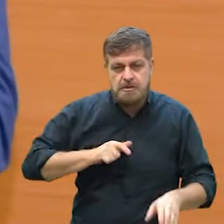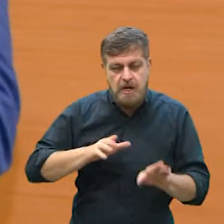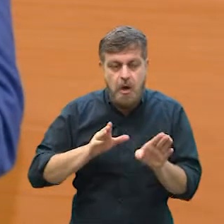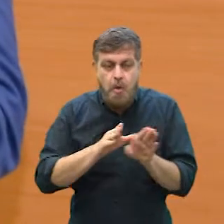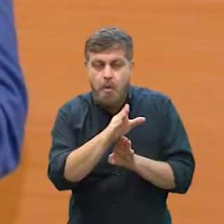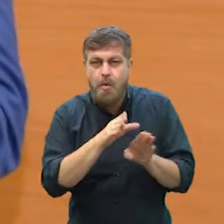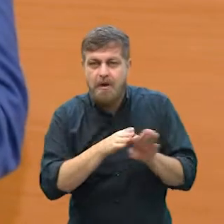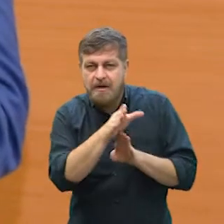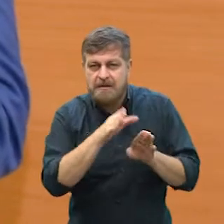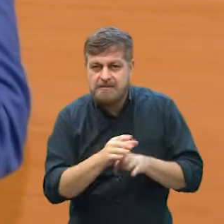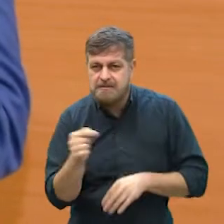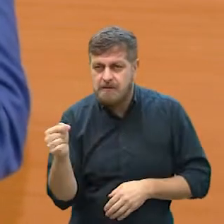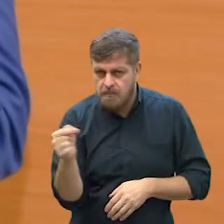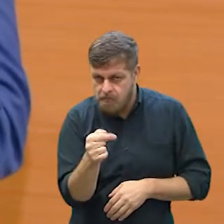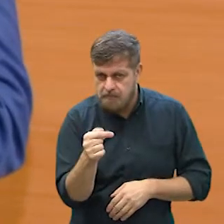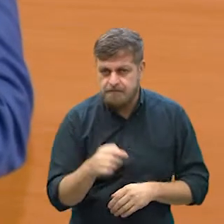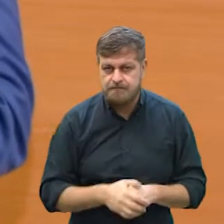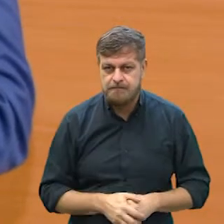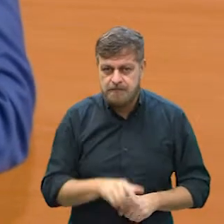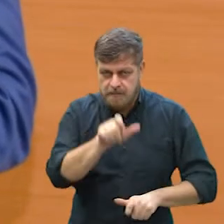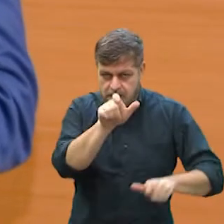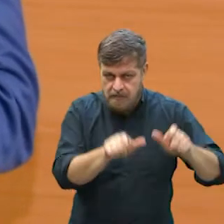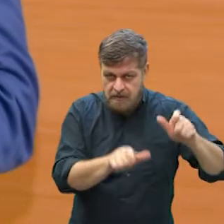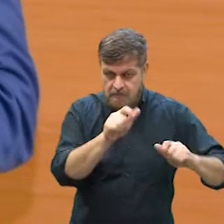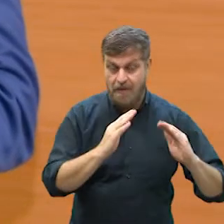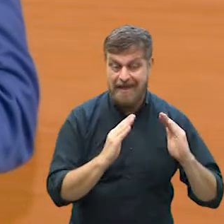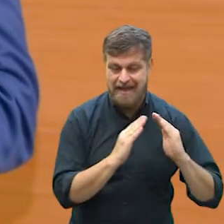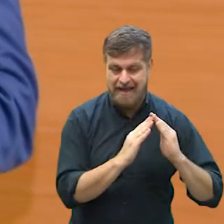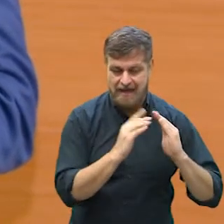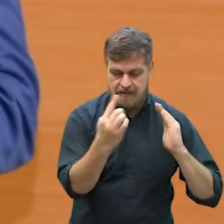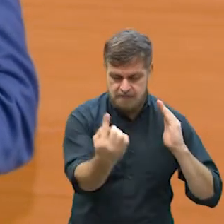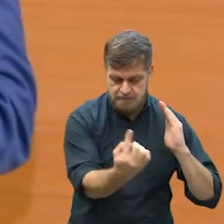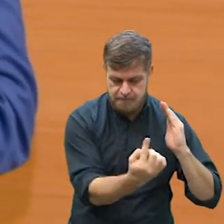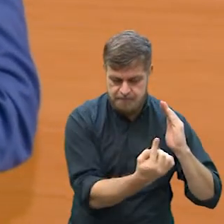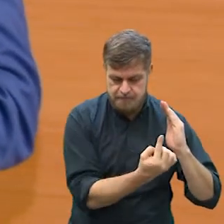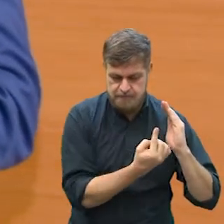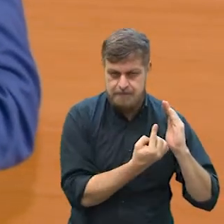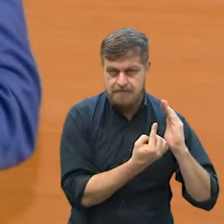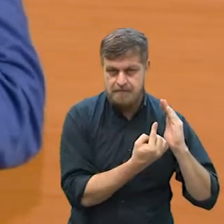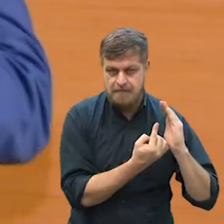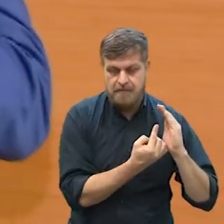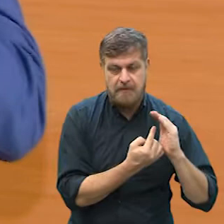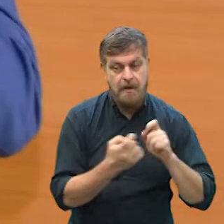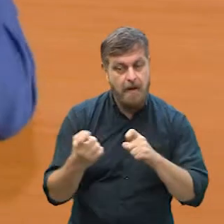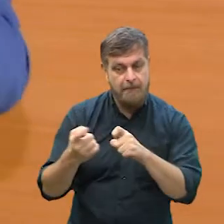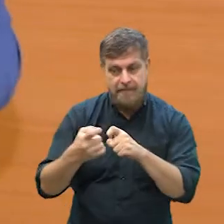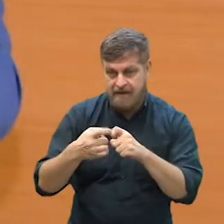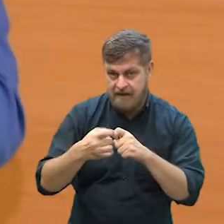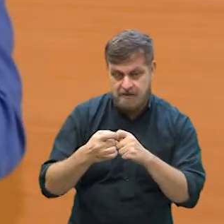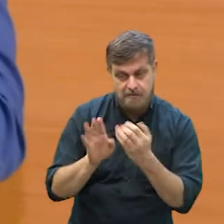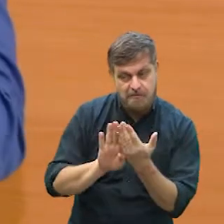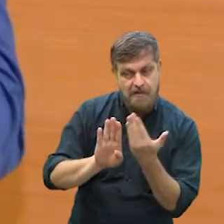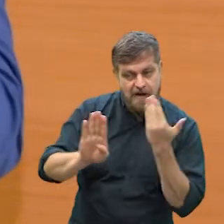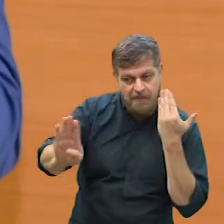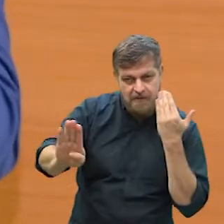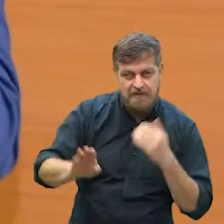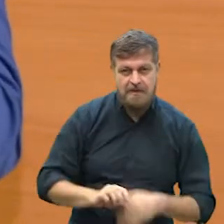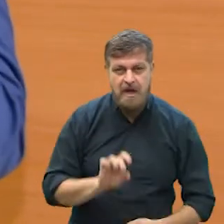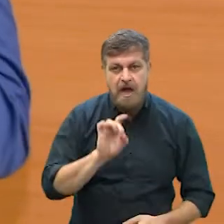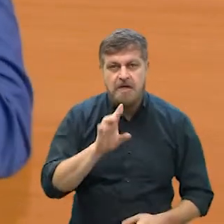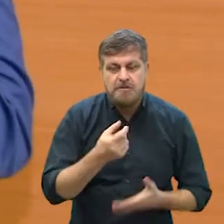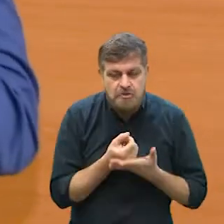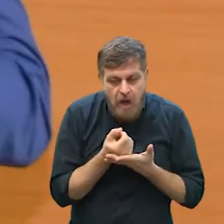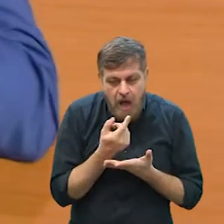orientação era para que você ficasse em casa, você não procurasse um médico, você tomasse